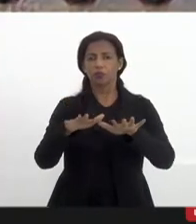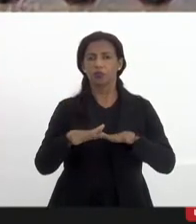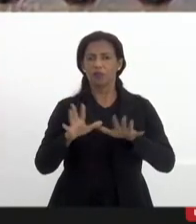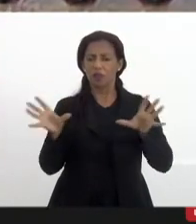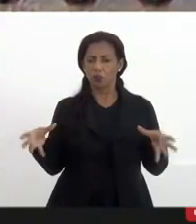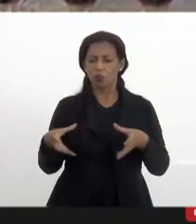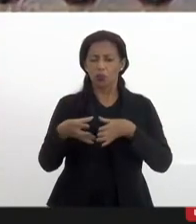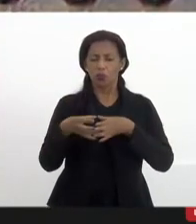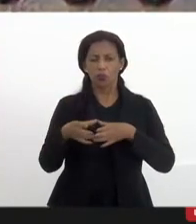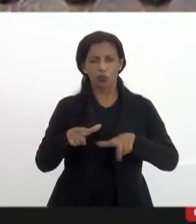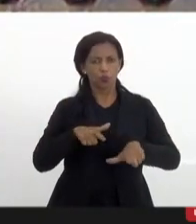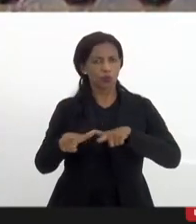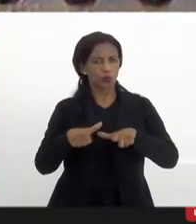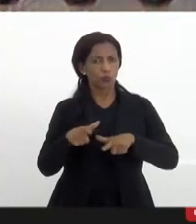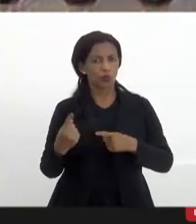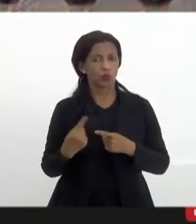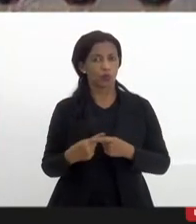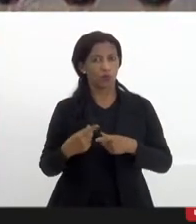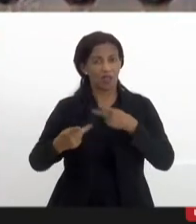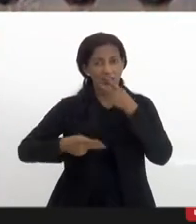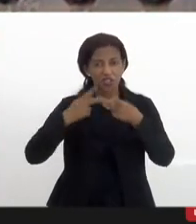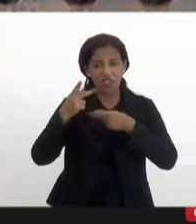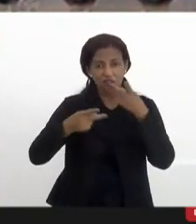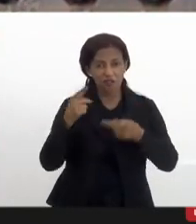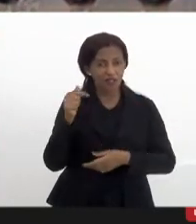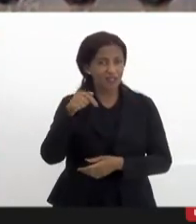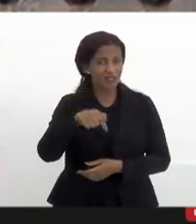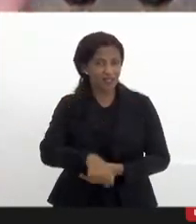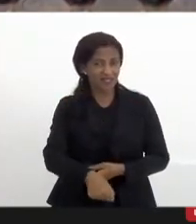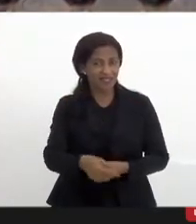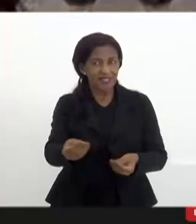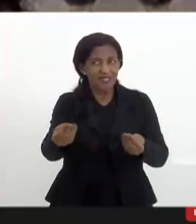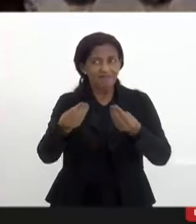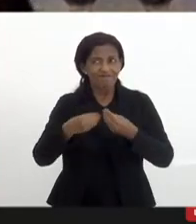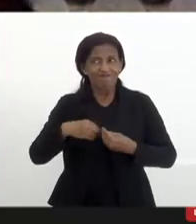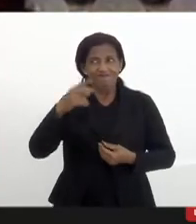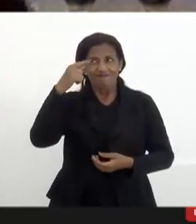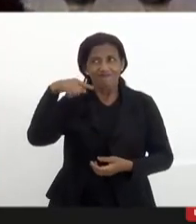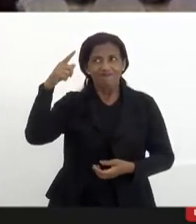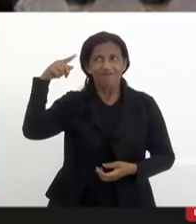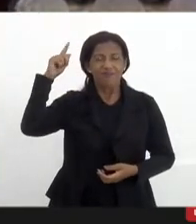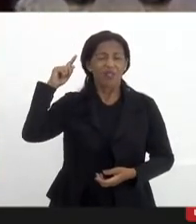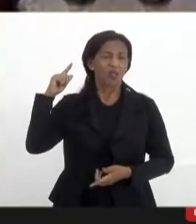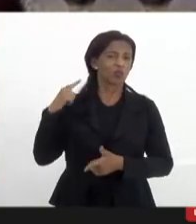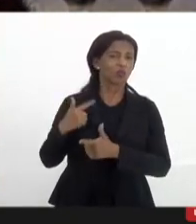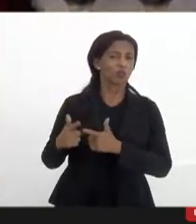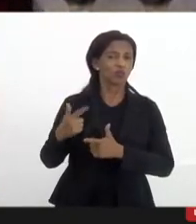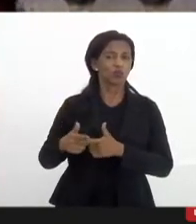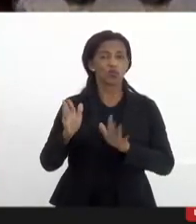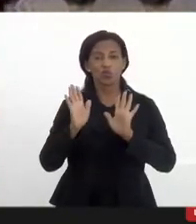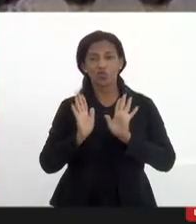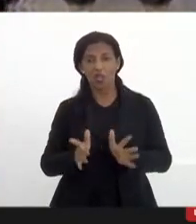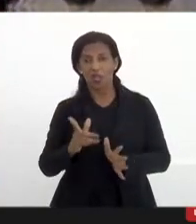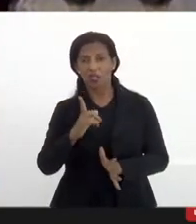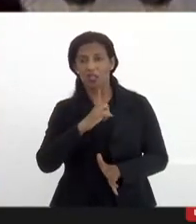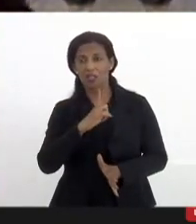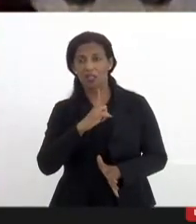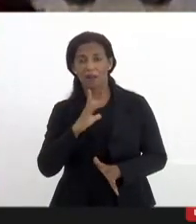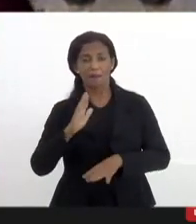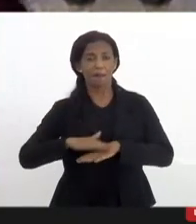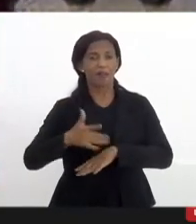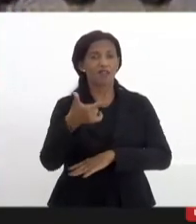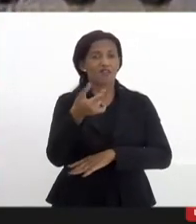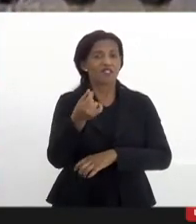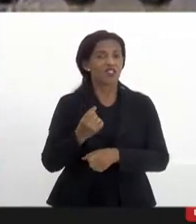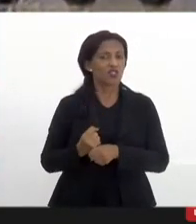um grupo de trabalho porque as falas aqui me remetem aos mesmos problemas que nós tínhamos há mais